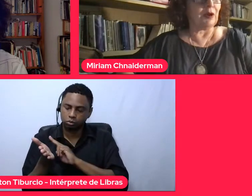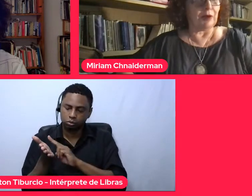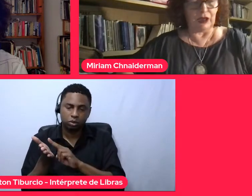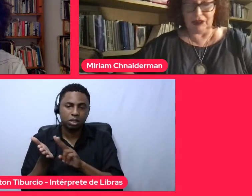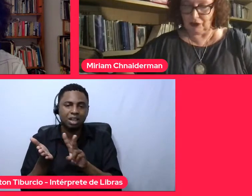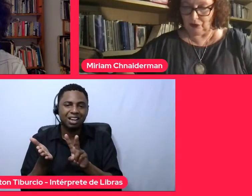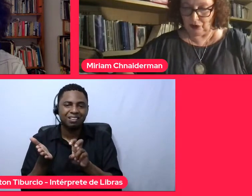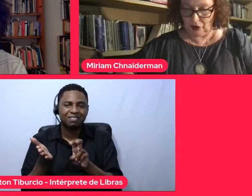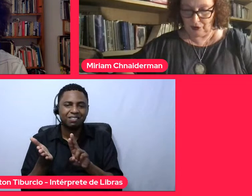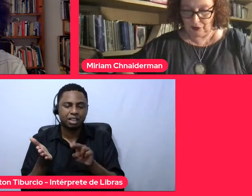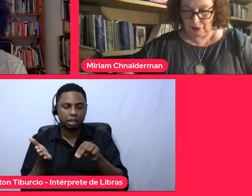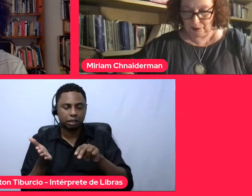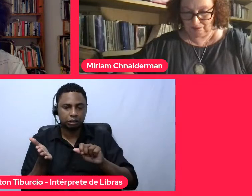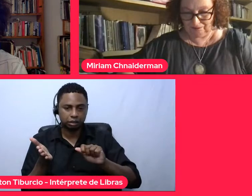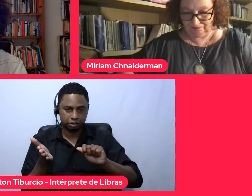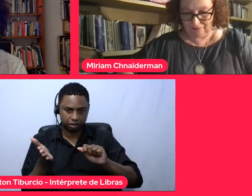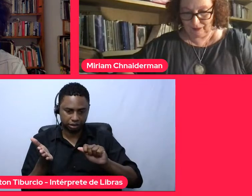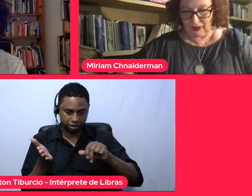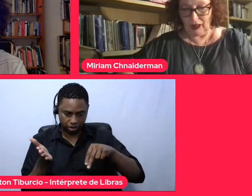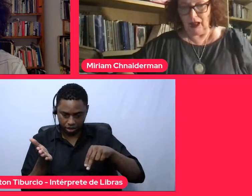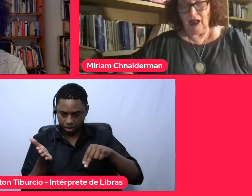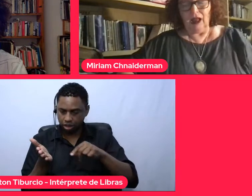chama Com a Morte nos Olhos.